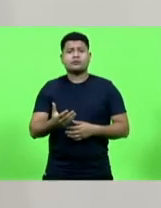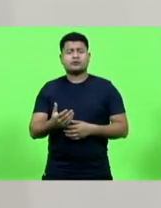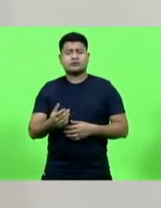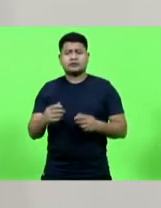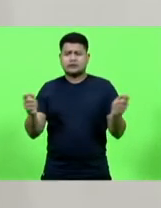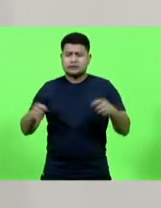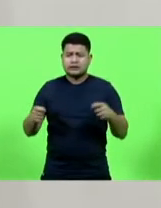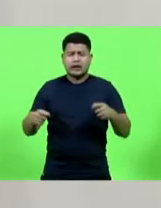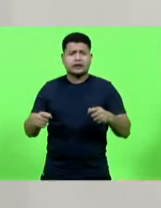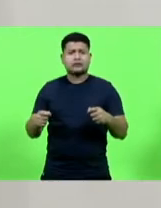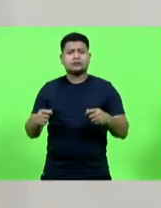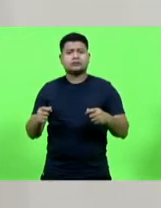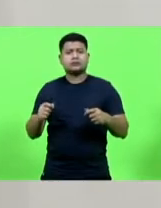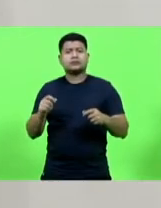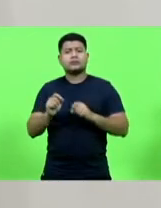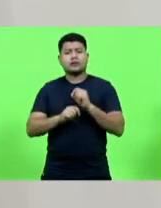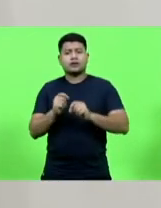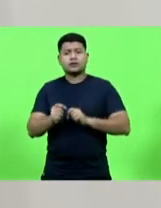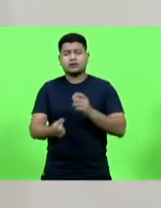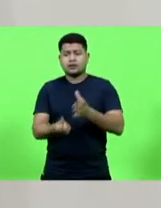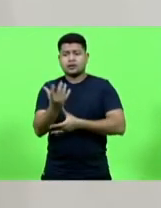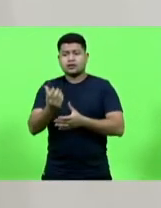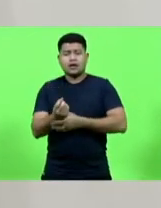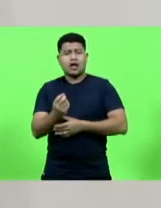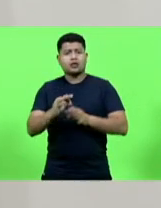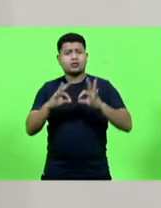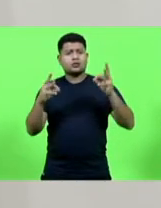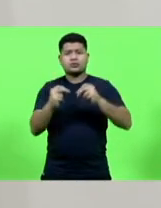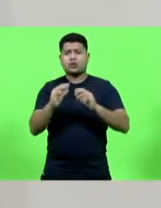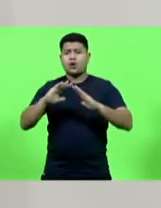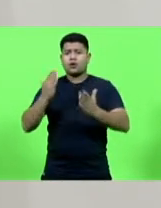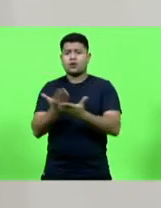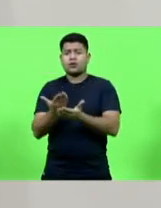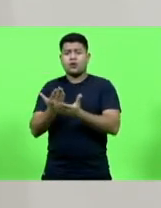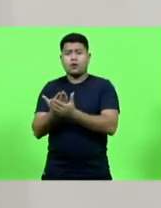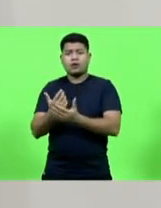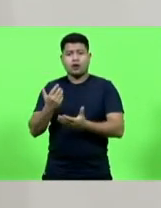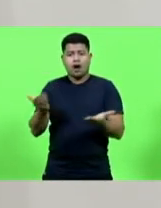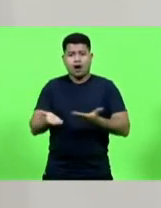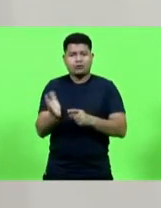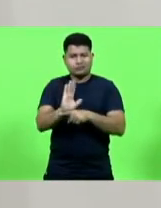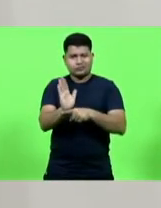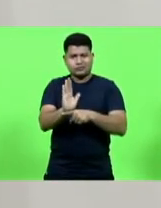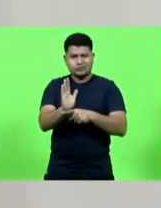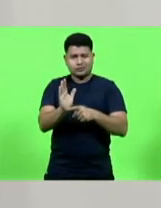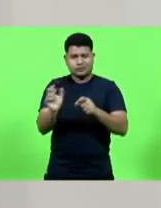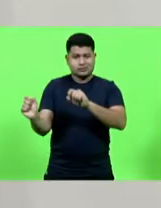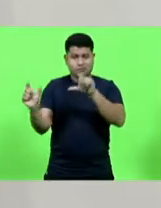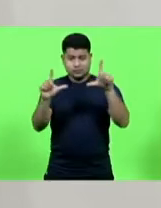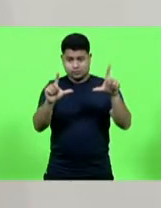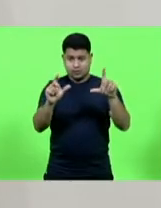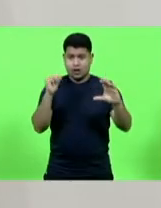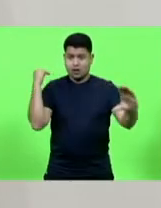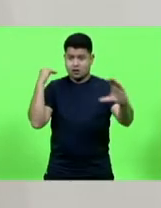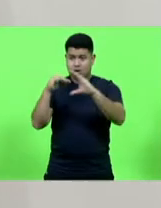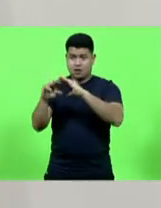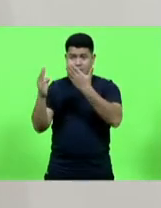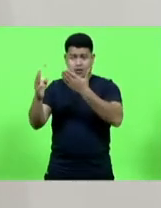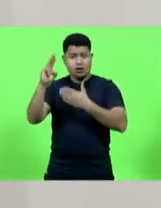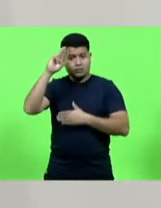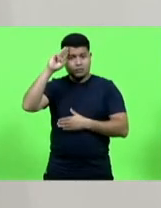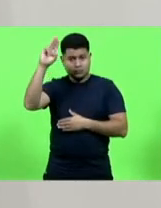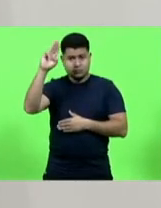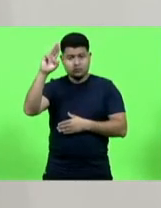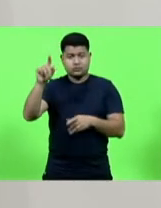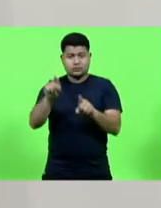todas as escolas de Santa Catarina. Eu encaminhei esse vídeo ao governador do Estado, Carlos Moisés, encaminhei